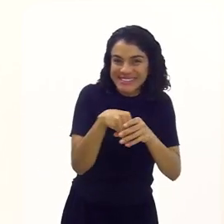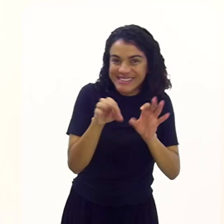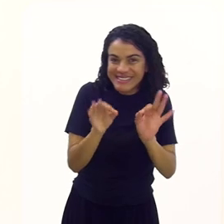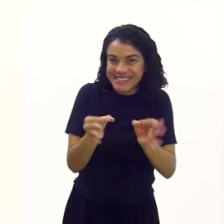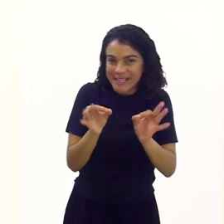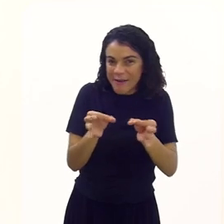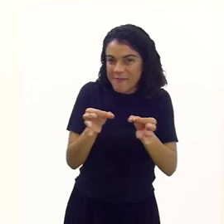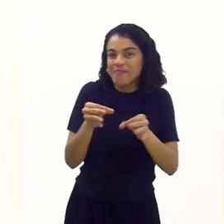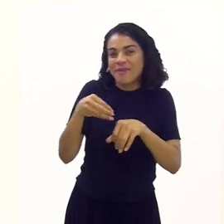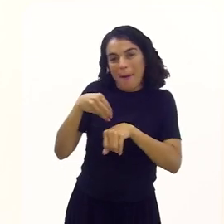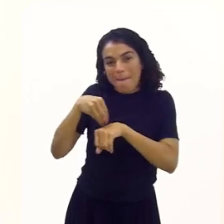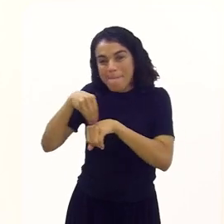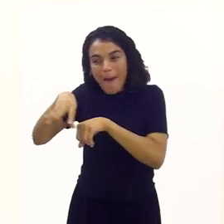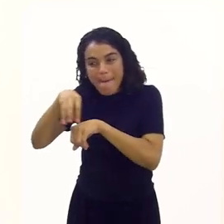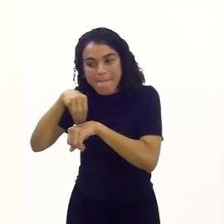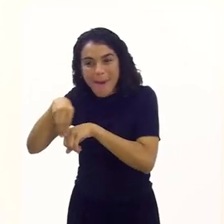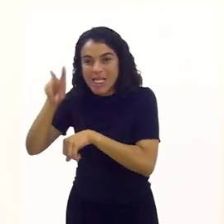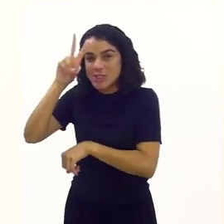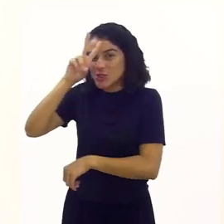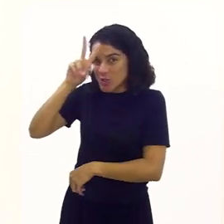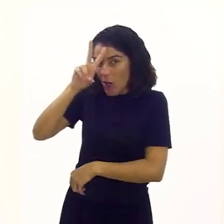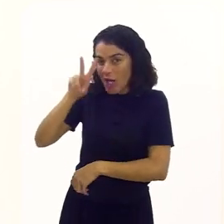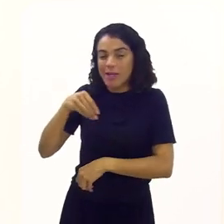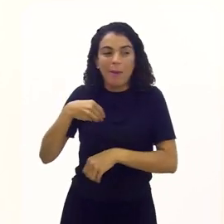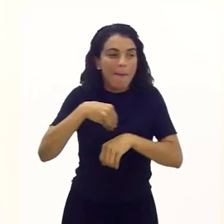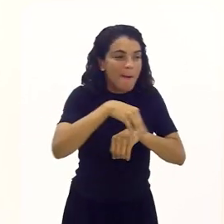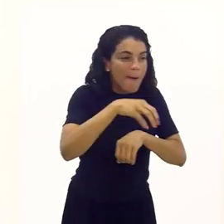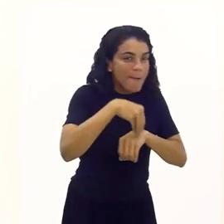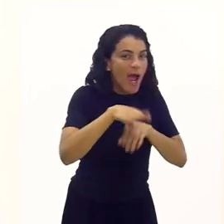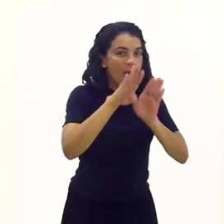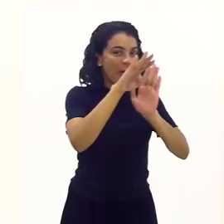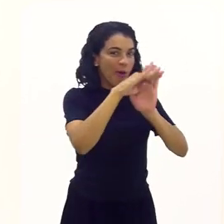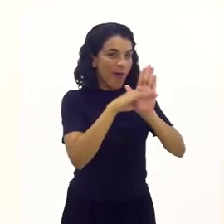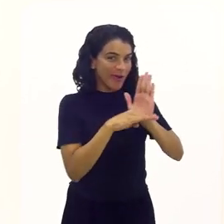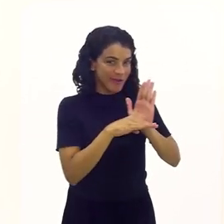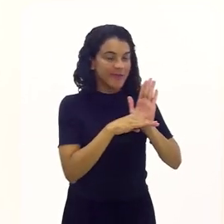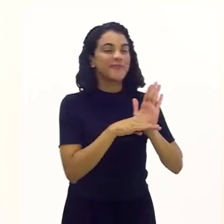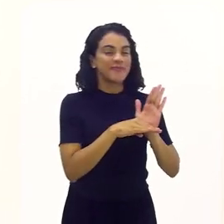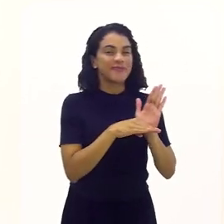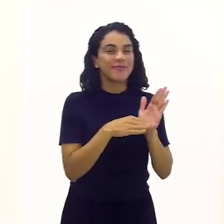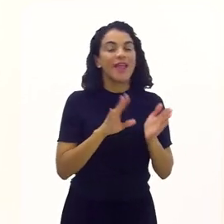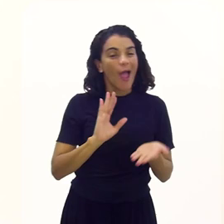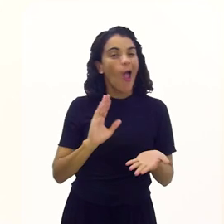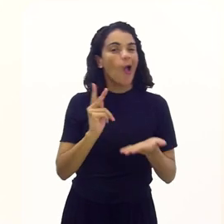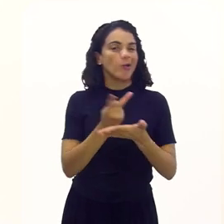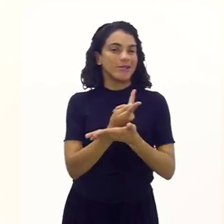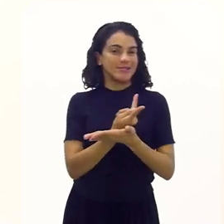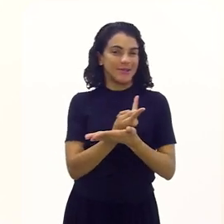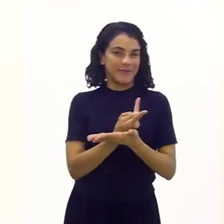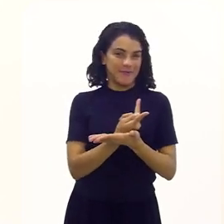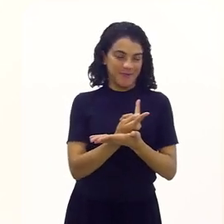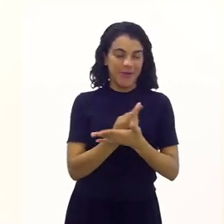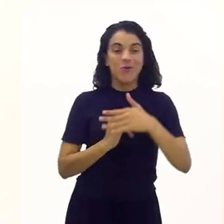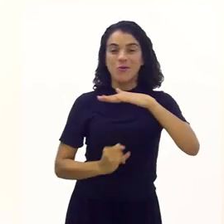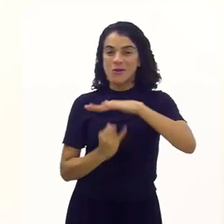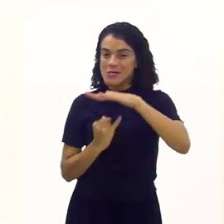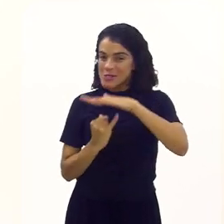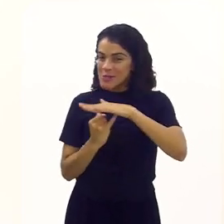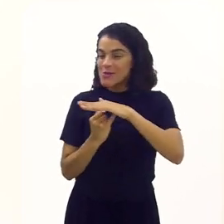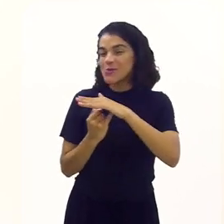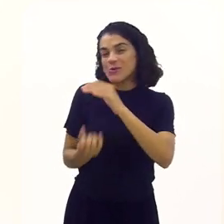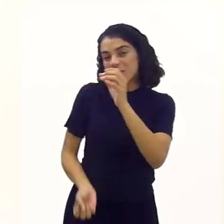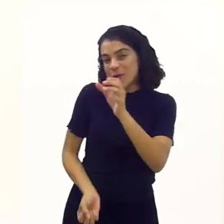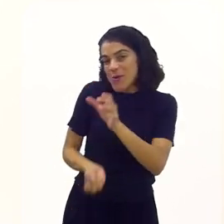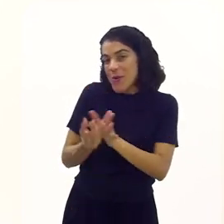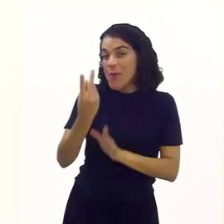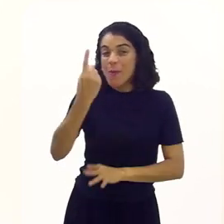Levando a nossa história, levando o nosso conteúdo. E foi isso que aconteceu. O Instituto Expo Religião criou